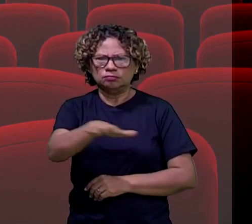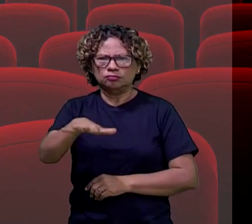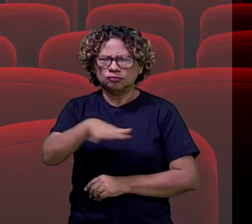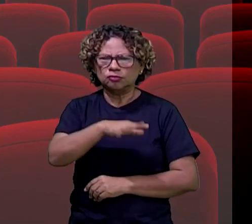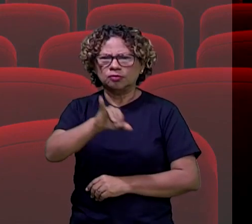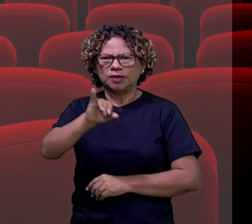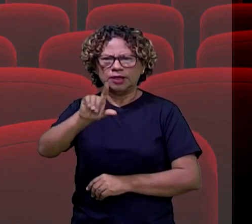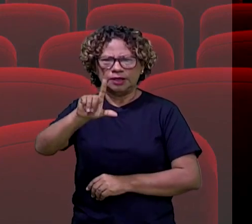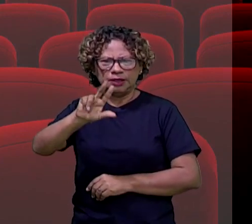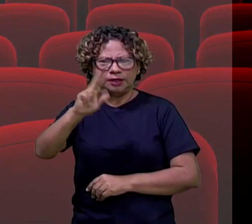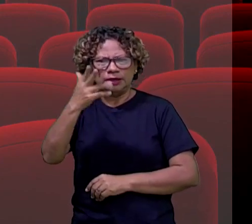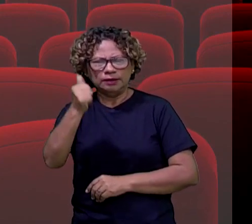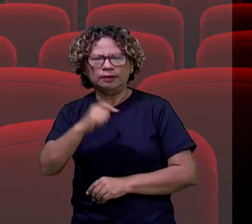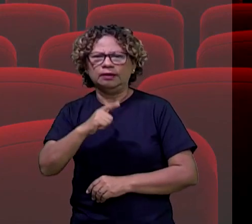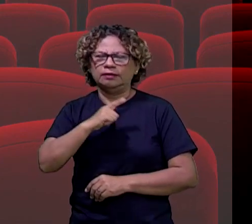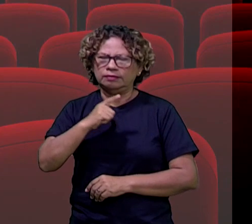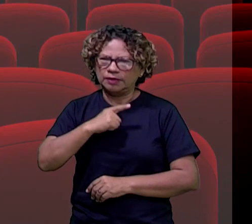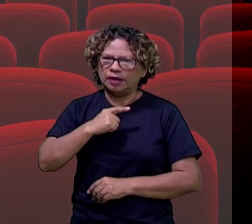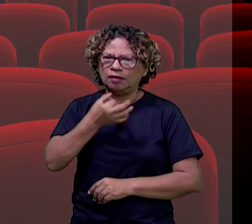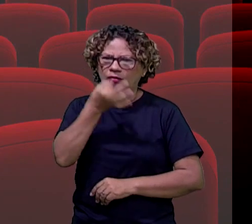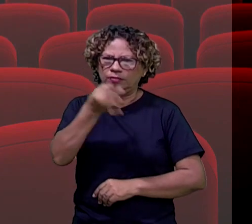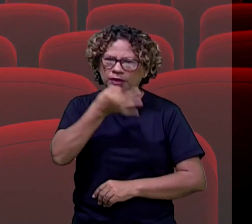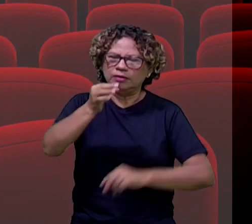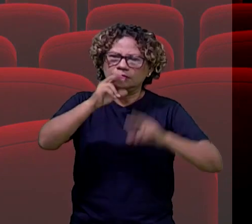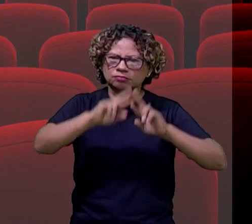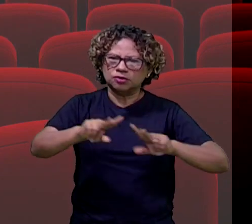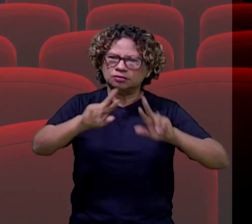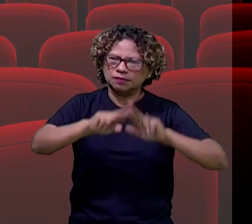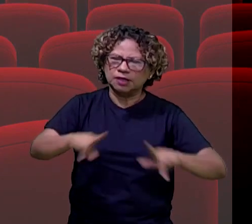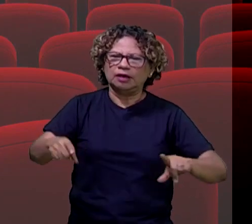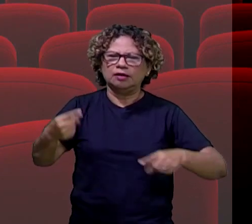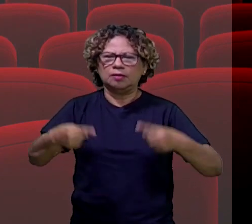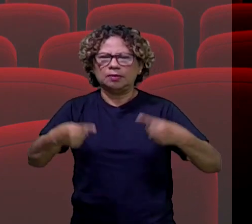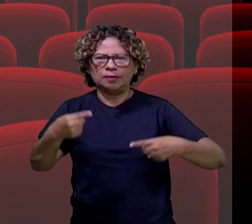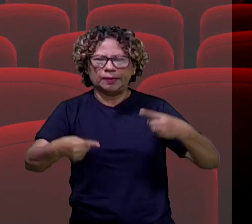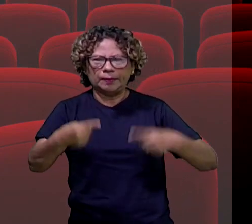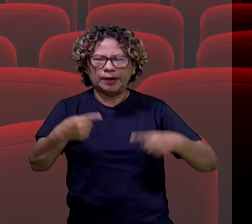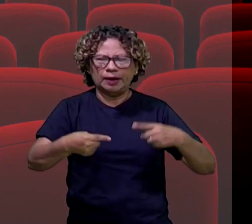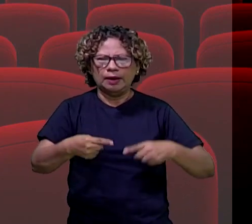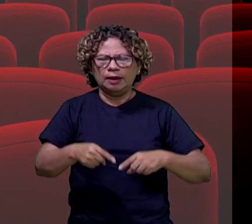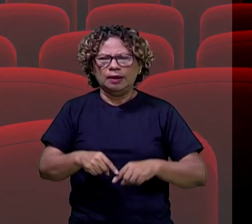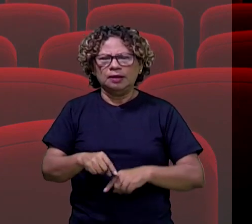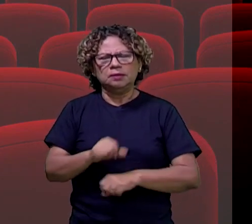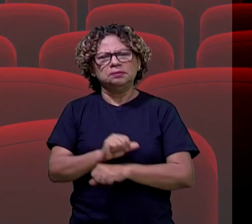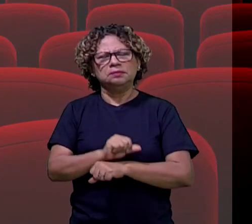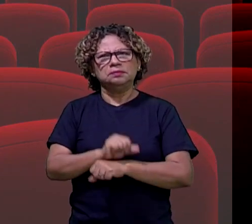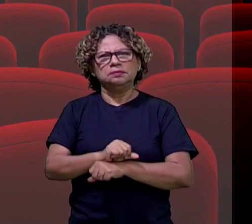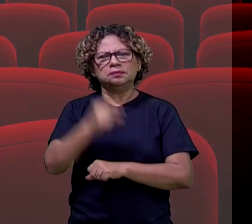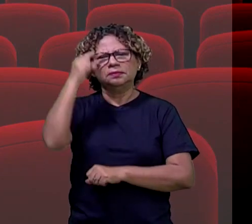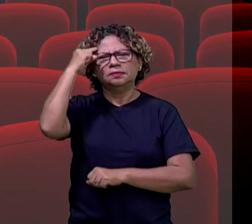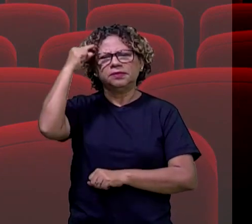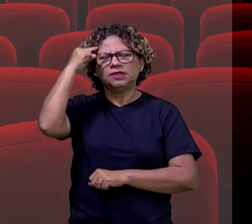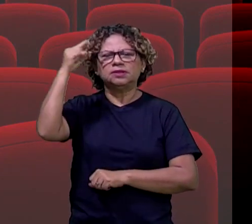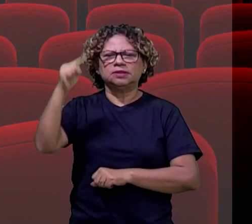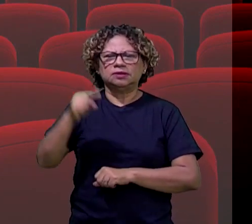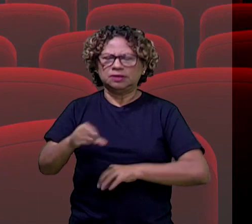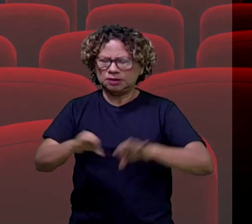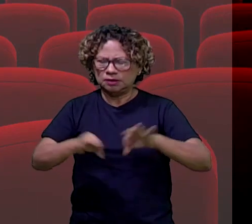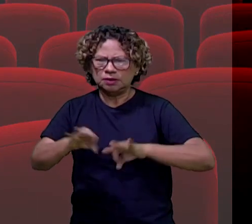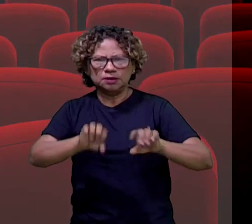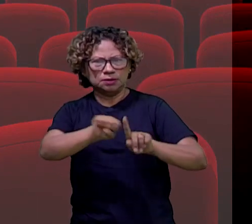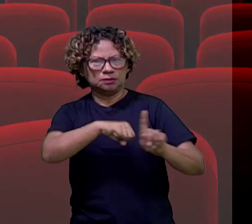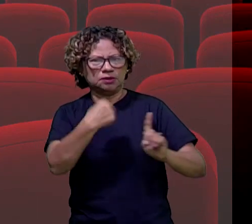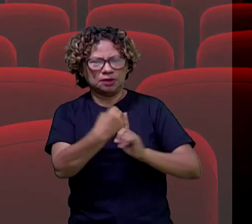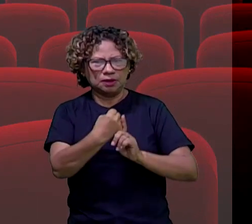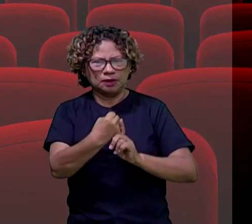gente tem diversos conflitos, diversas histórias, mas nunca tinha parado para pensar enquanto organização social, não é? Então, muito